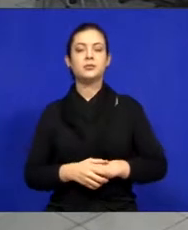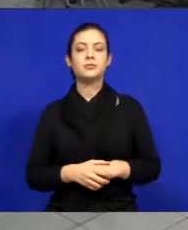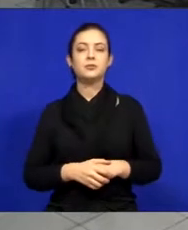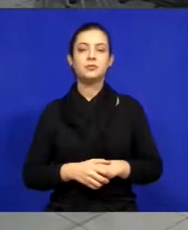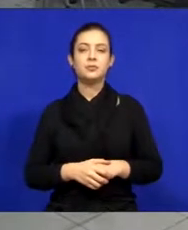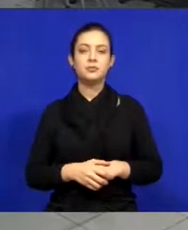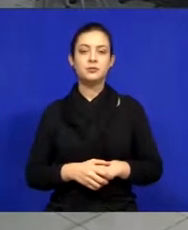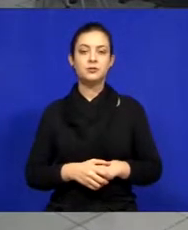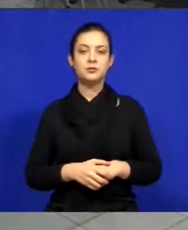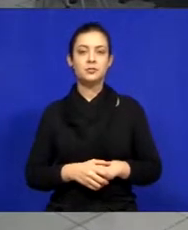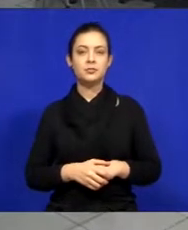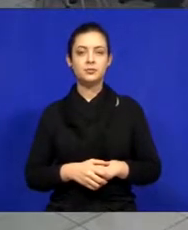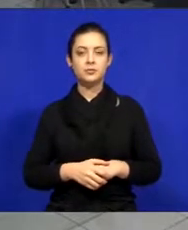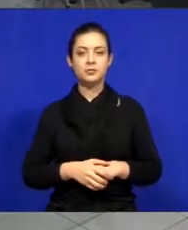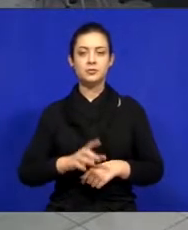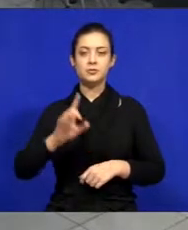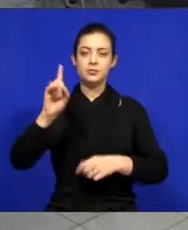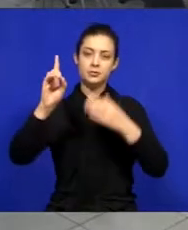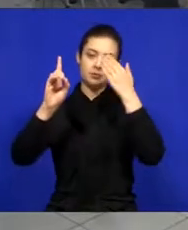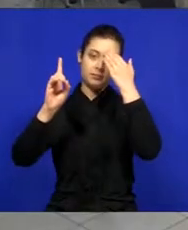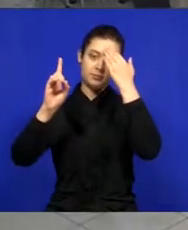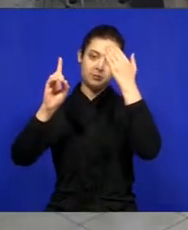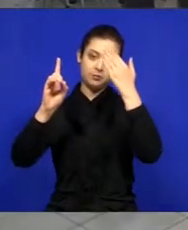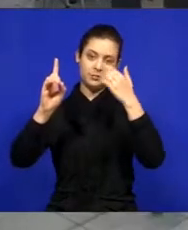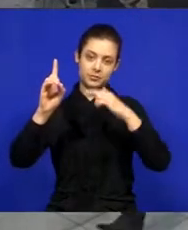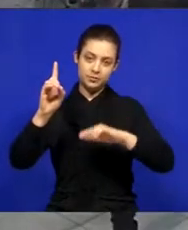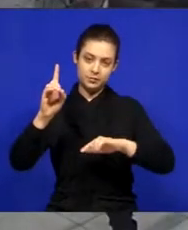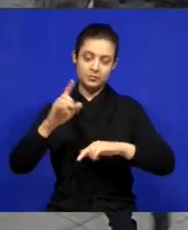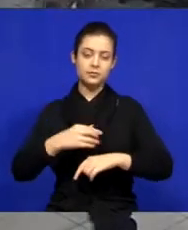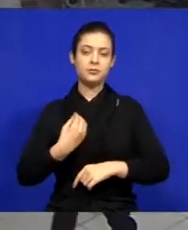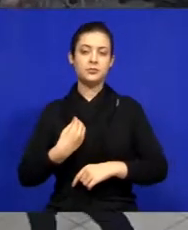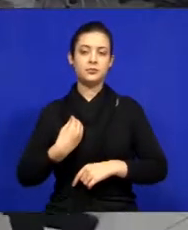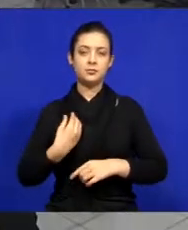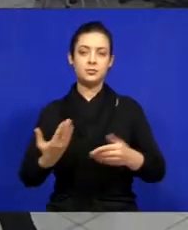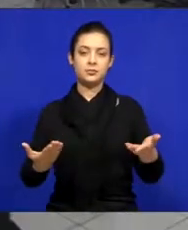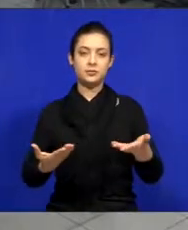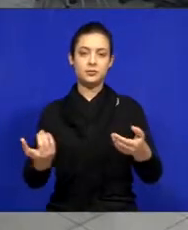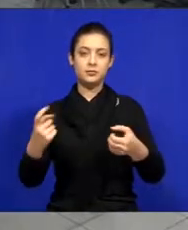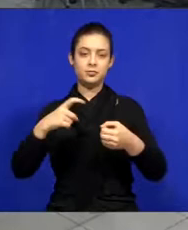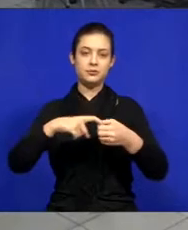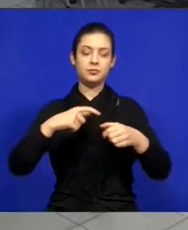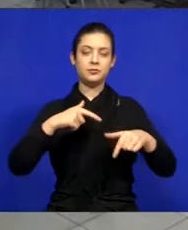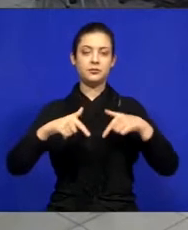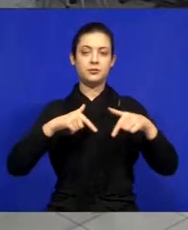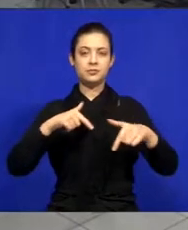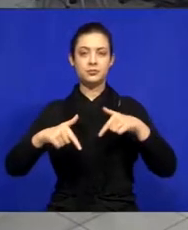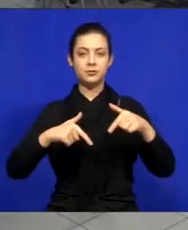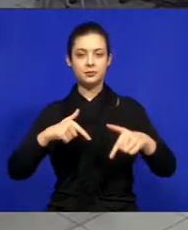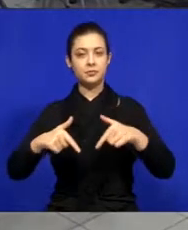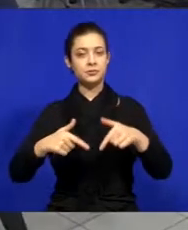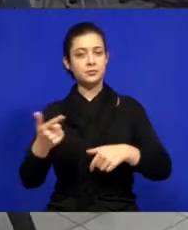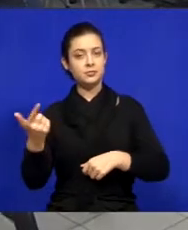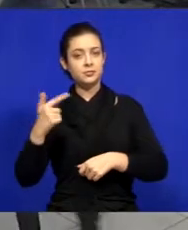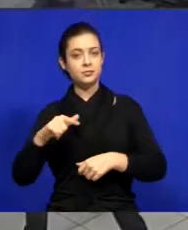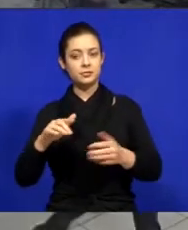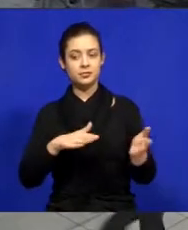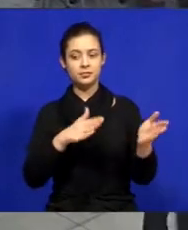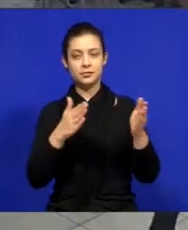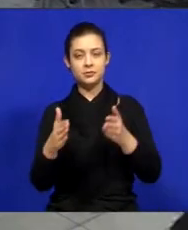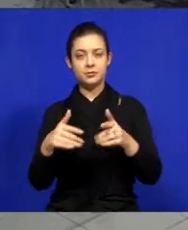já de início agradecer a Deus mais uma vez por estar retornando a essa tribuna, para mais uma etapa,